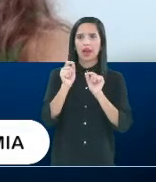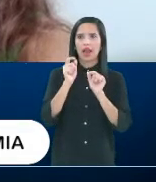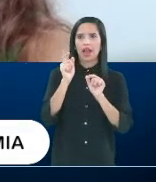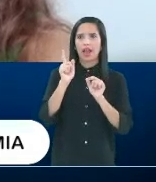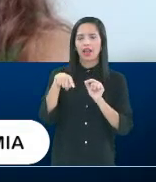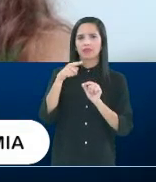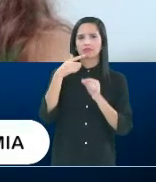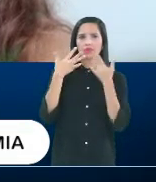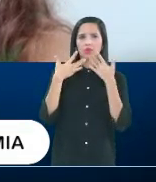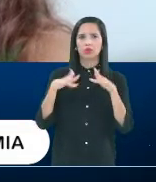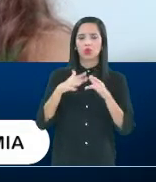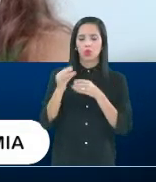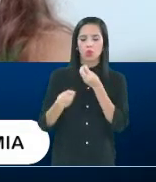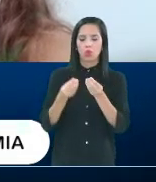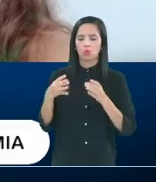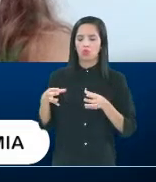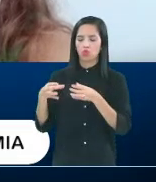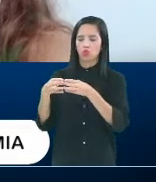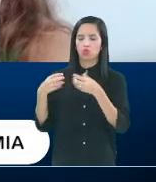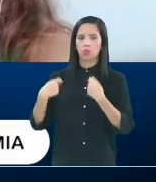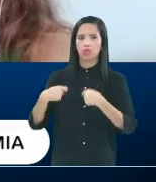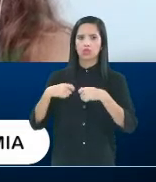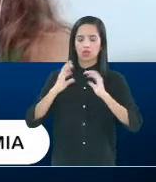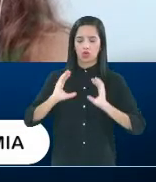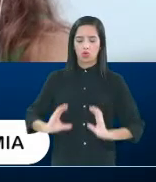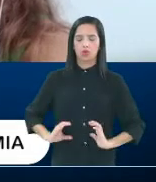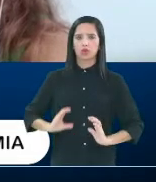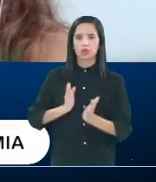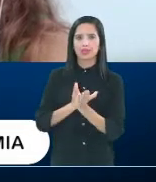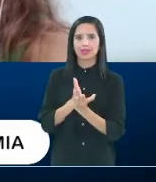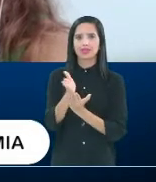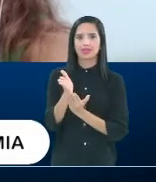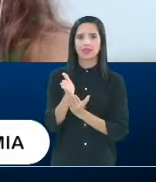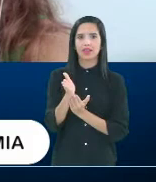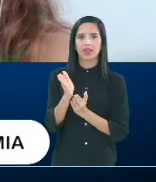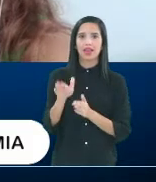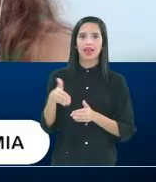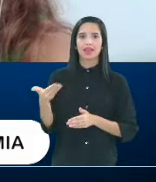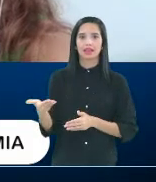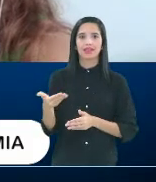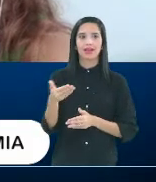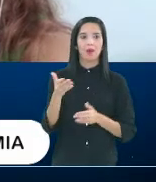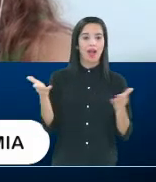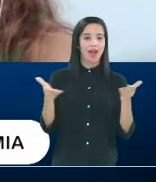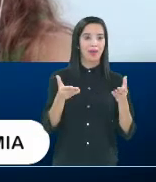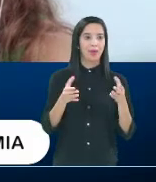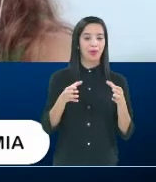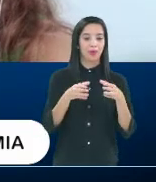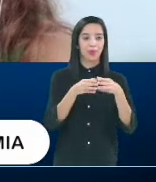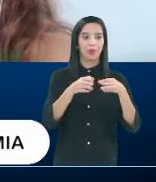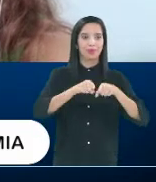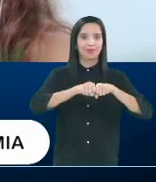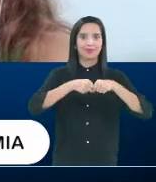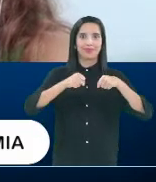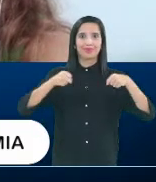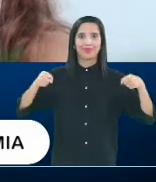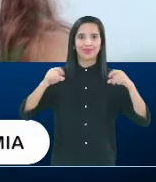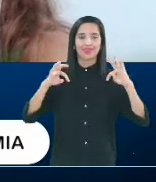determinado grupo deve se comportar. E, nesse caso, aí o grupo é bem maior, é amplo.